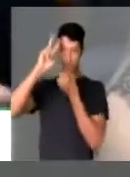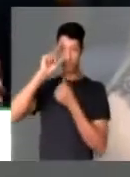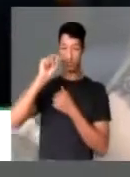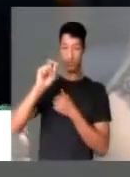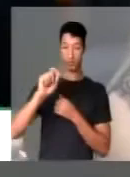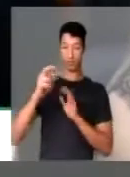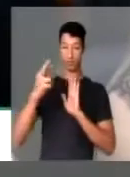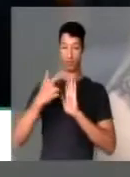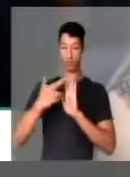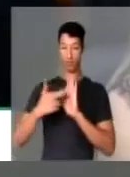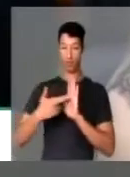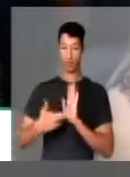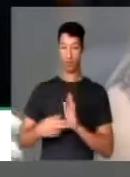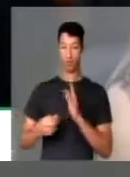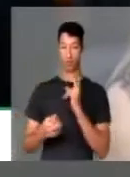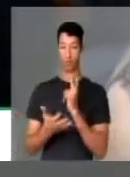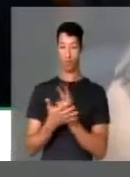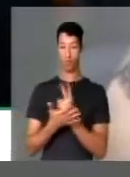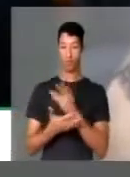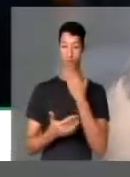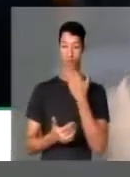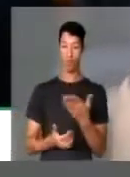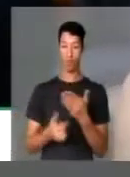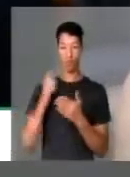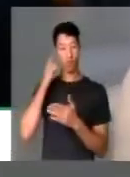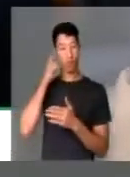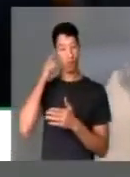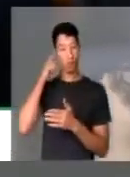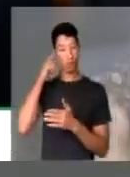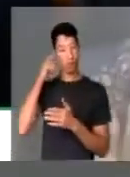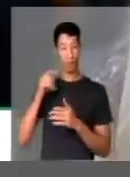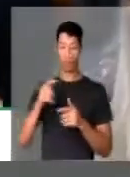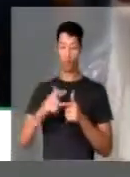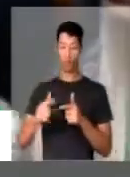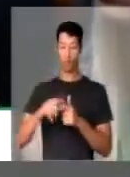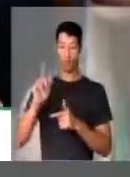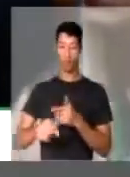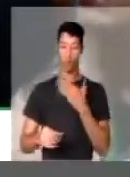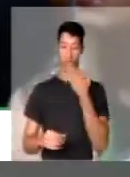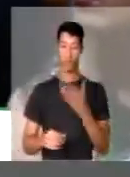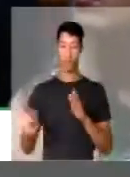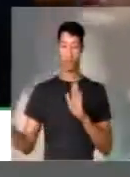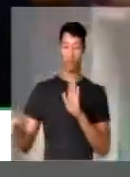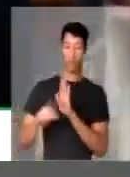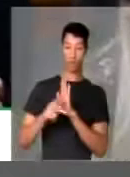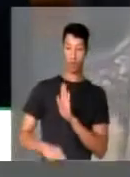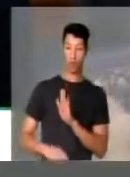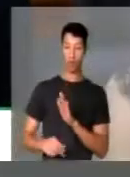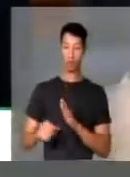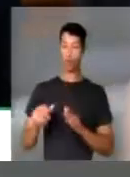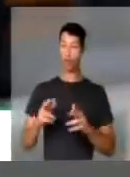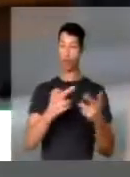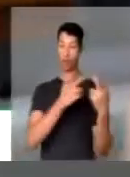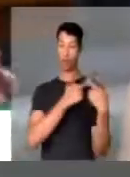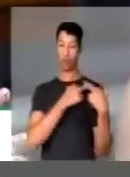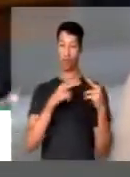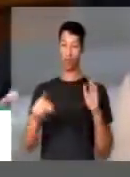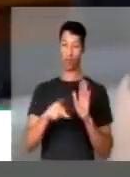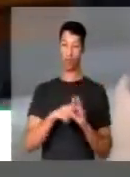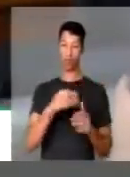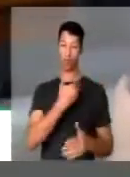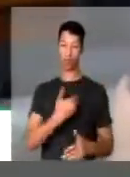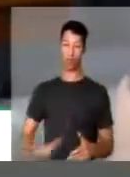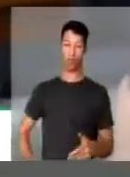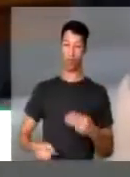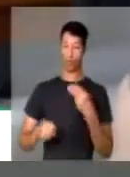a regulamentação mesmo desse tipo de situação é tipicamente cabível aos